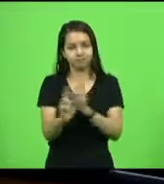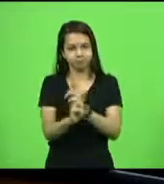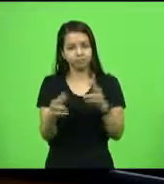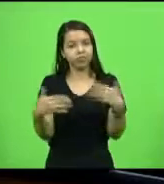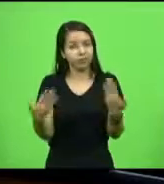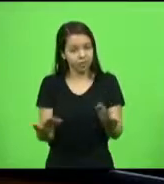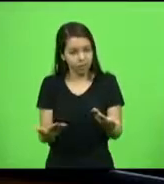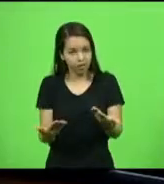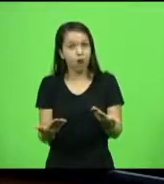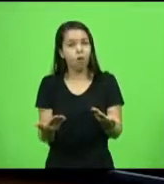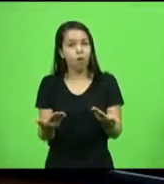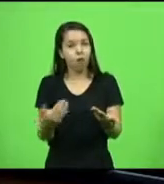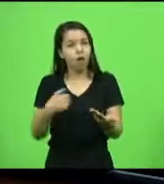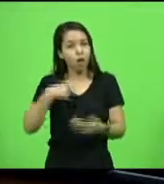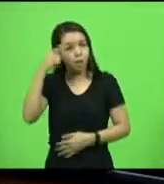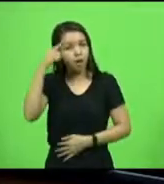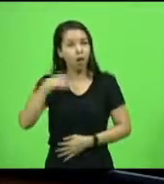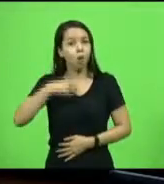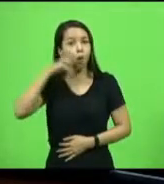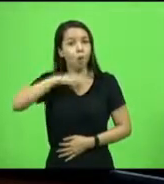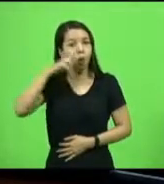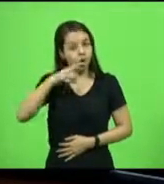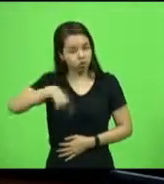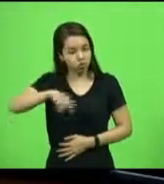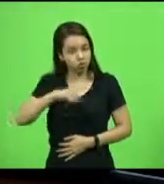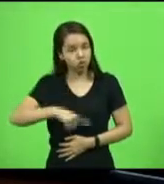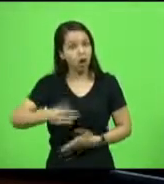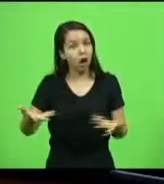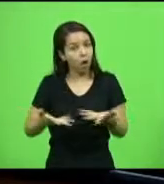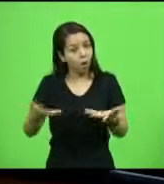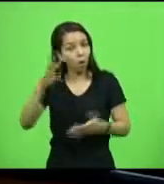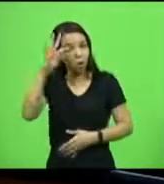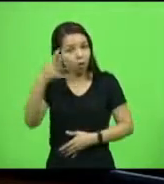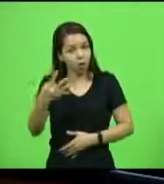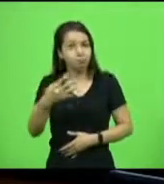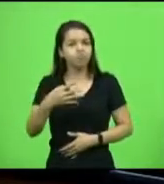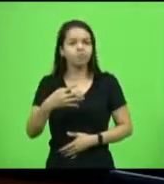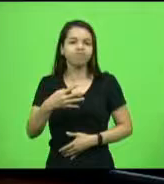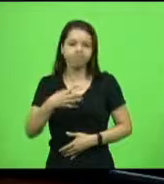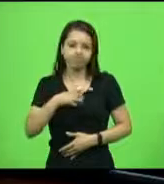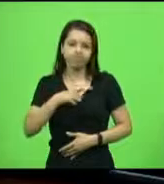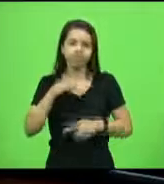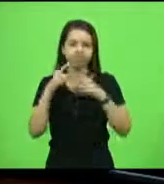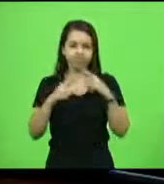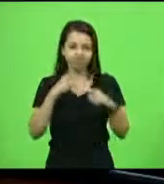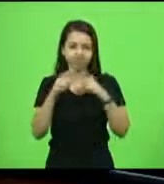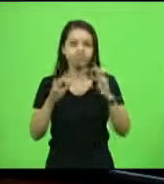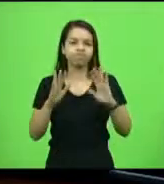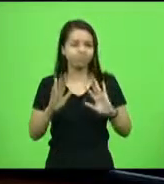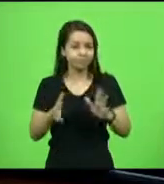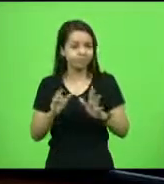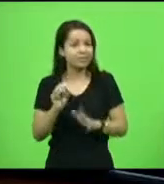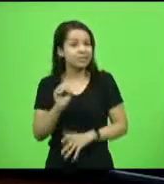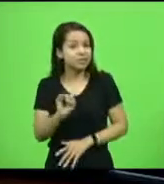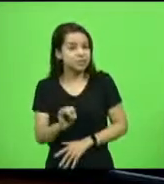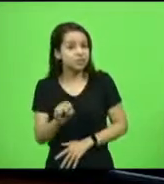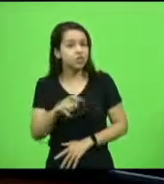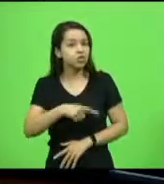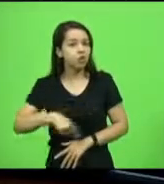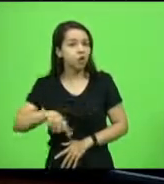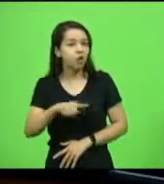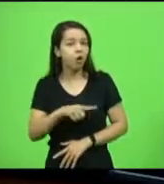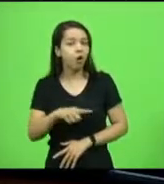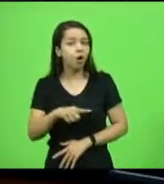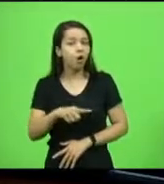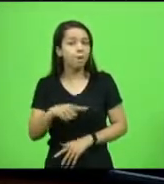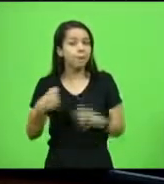urgente nós tratarmos disso e eu tenho dúvidas já, deputado Kennedy, deputado Sareta, se nós não temos que envolver o